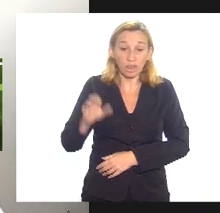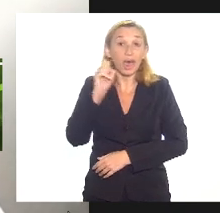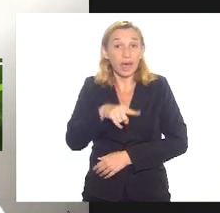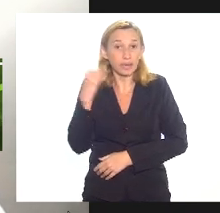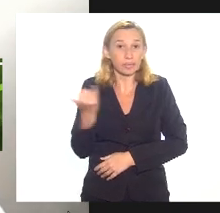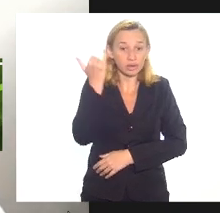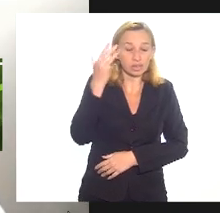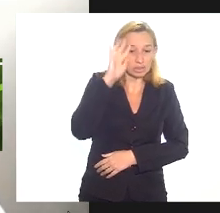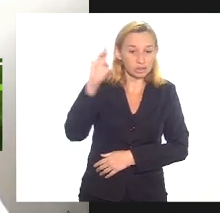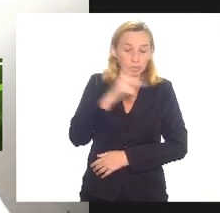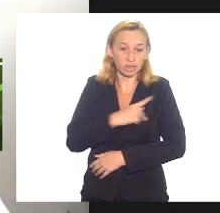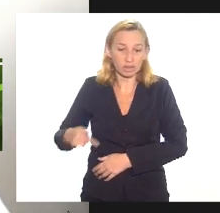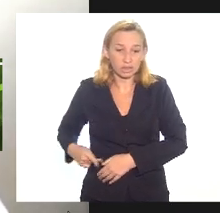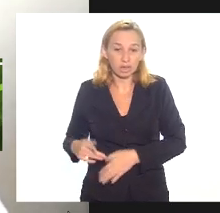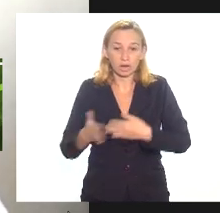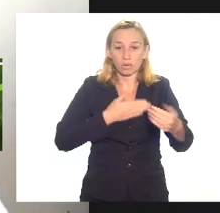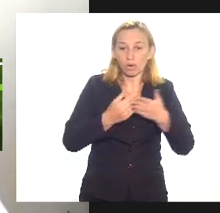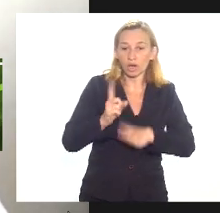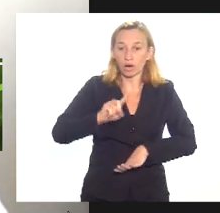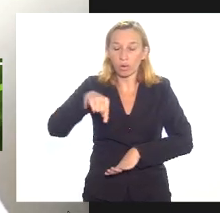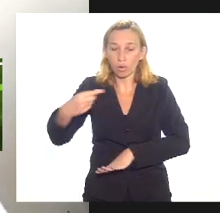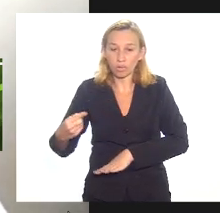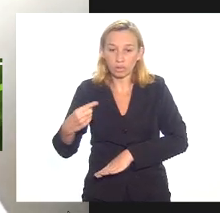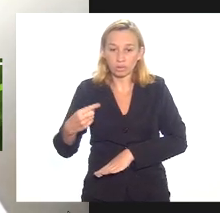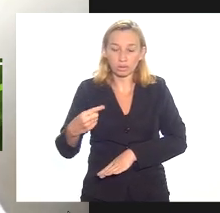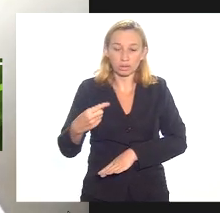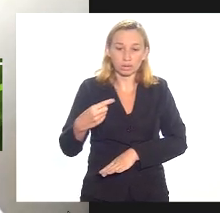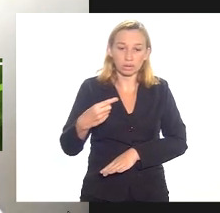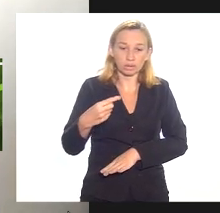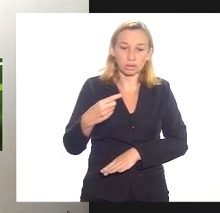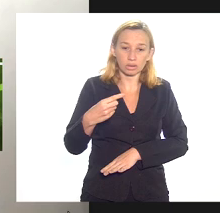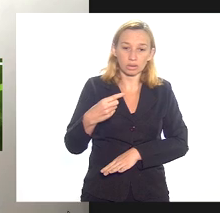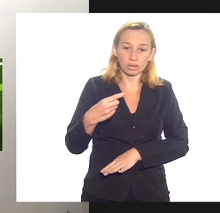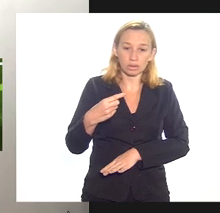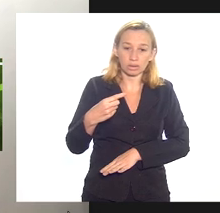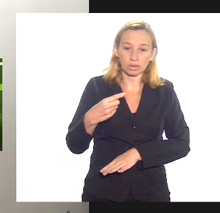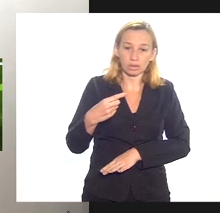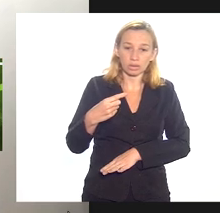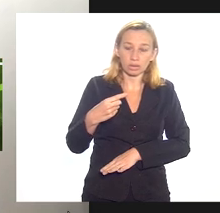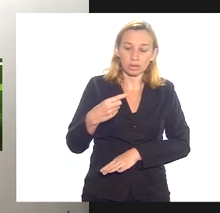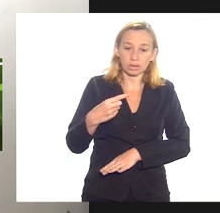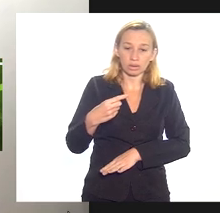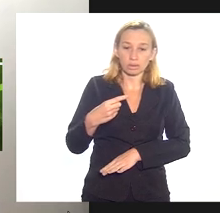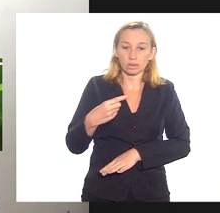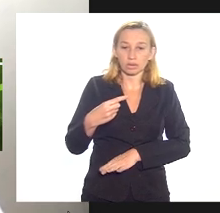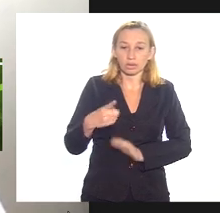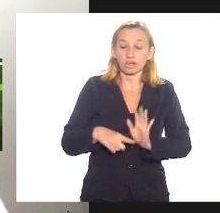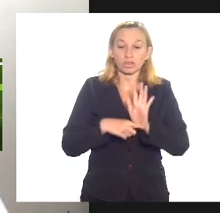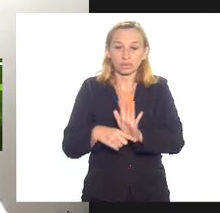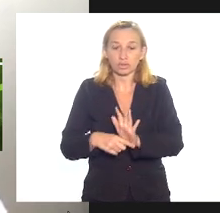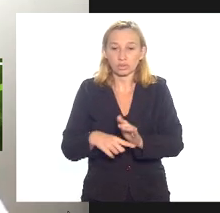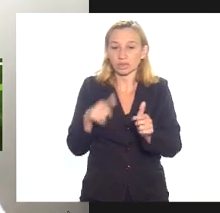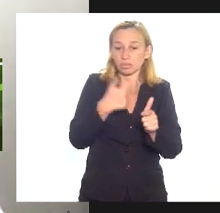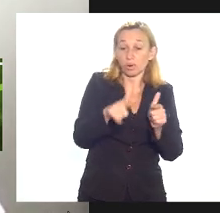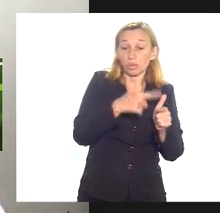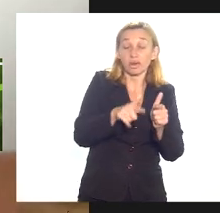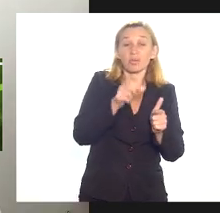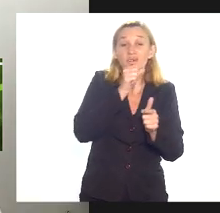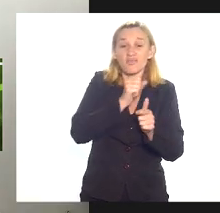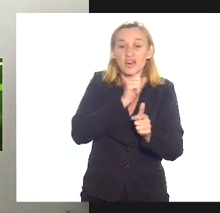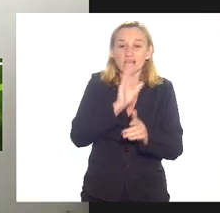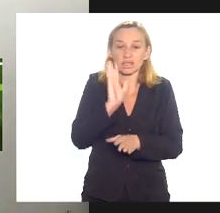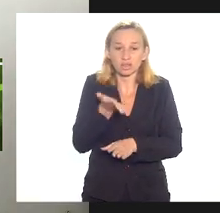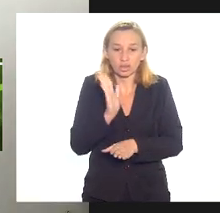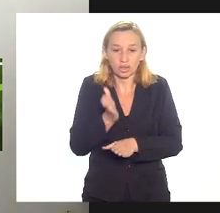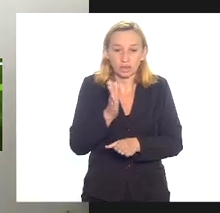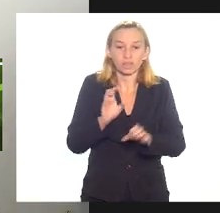porque qualquer outra abordagem vai nos levar a esse problema antigo e